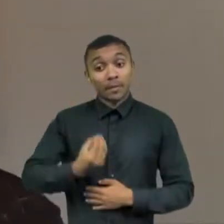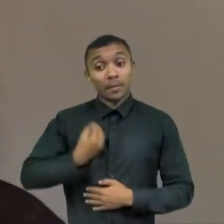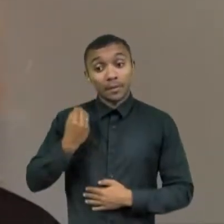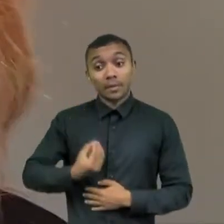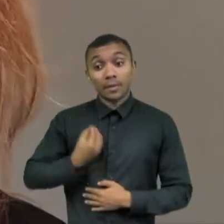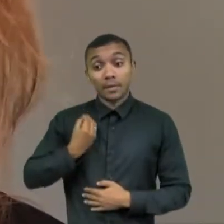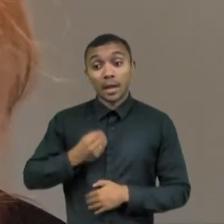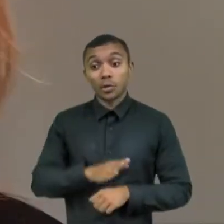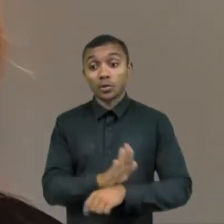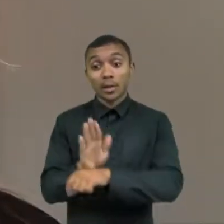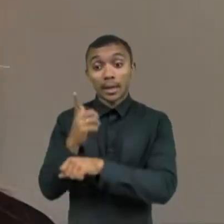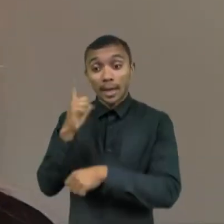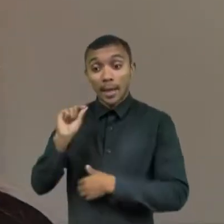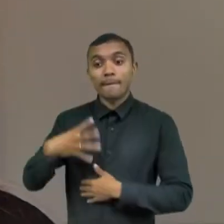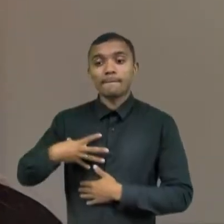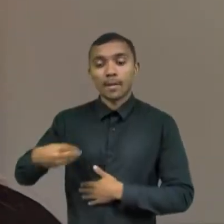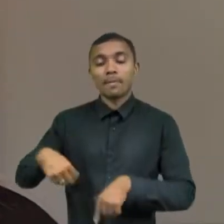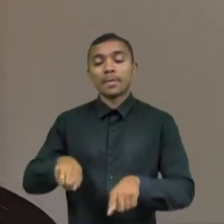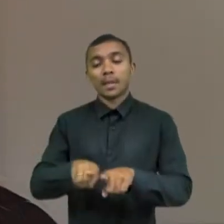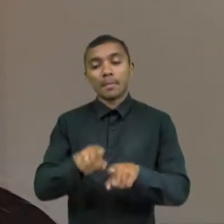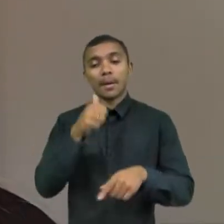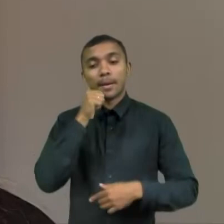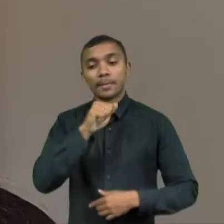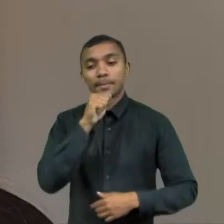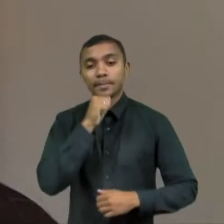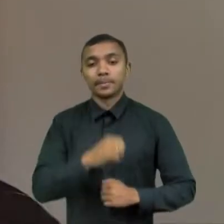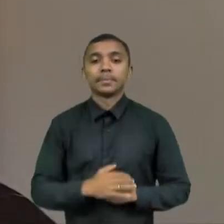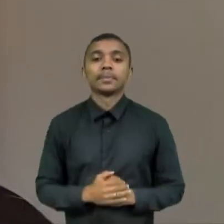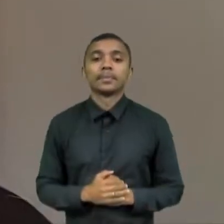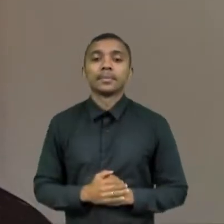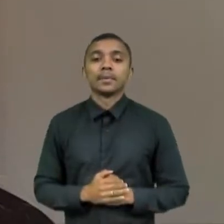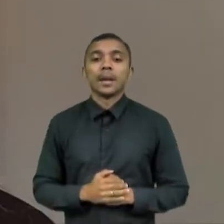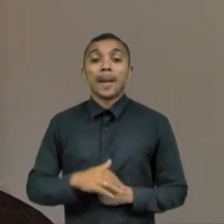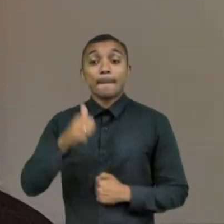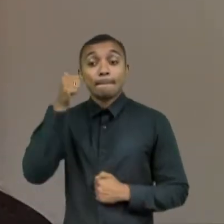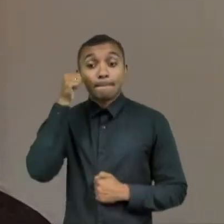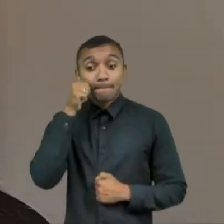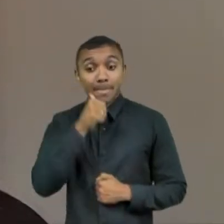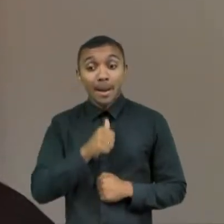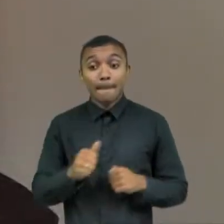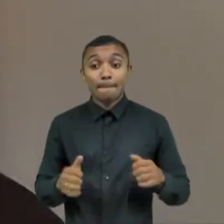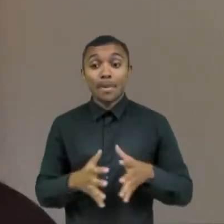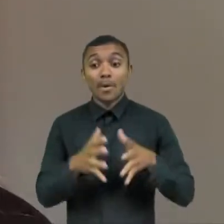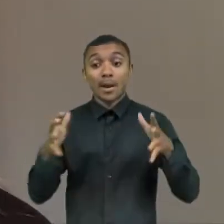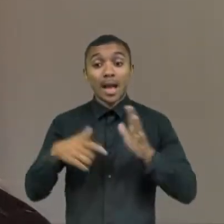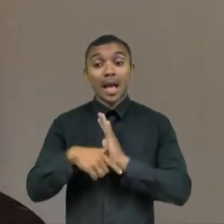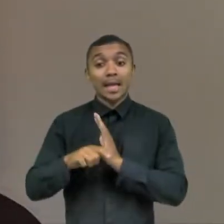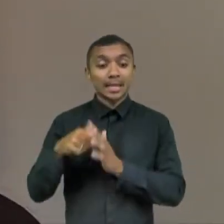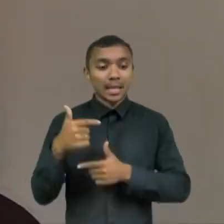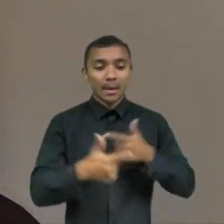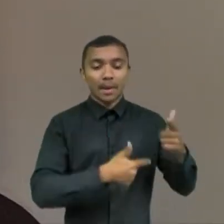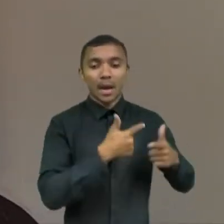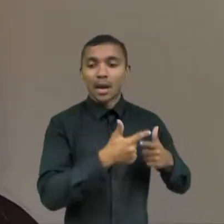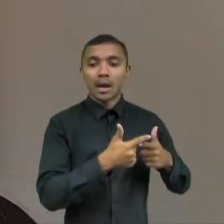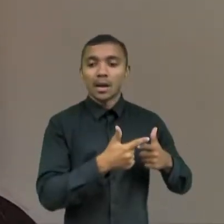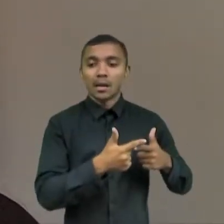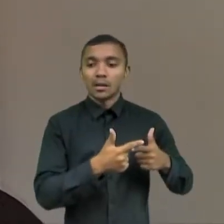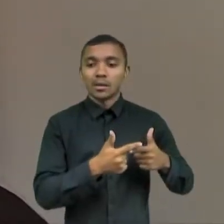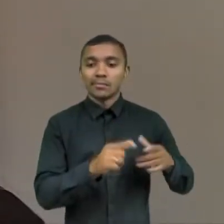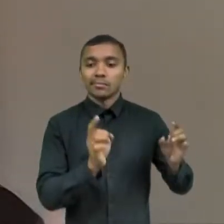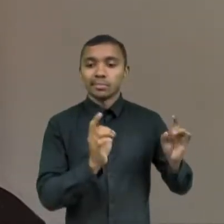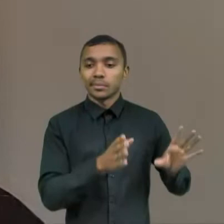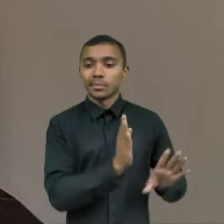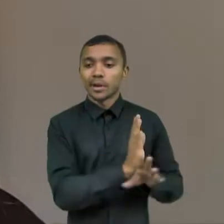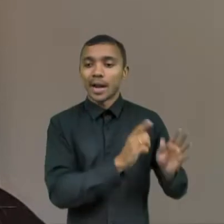só os filhos, mas também as mães. Quase metade das mulheres acabam saindo do mercado de trabalho em até dois anos depois da chegada dos filhos.